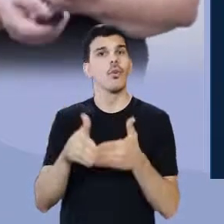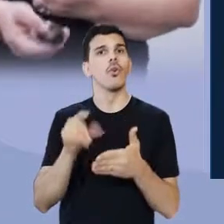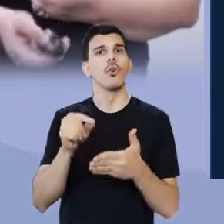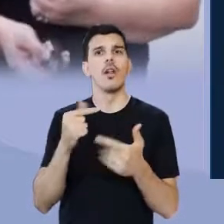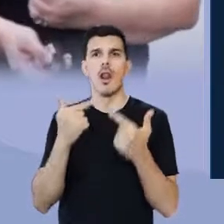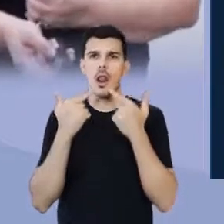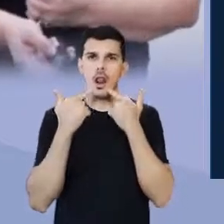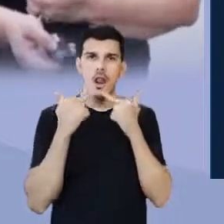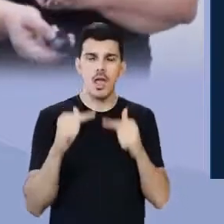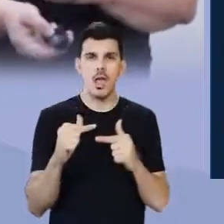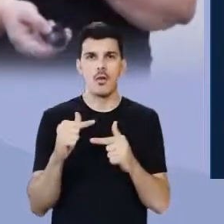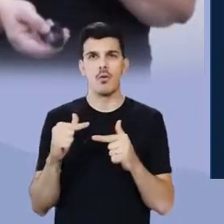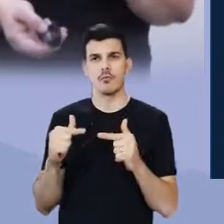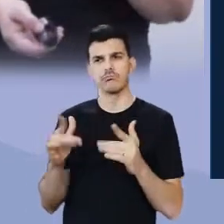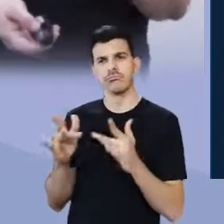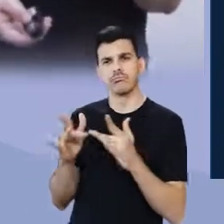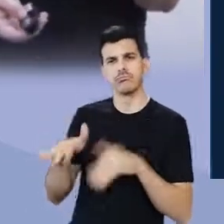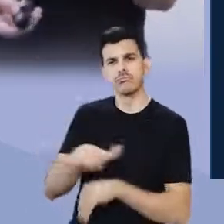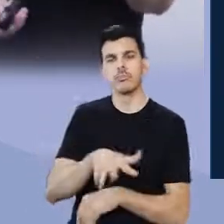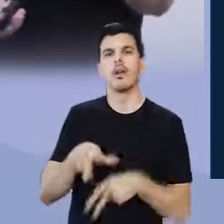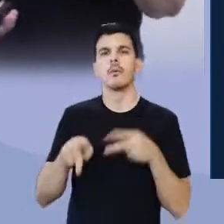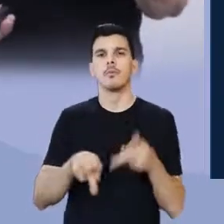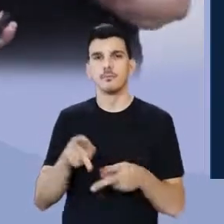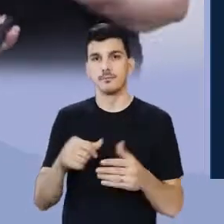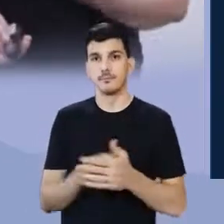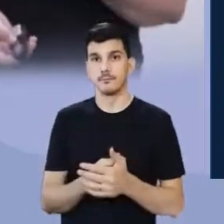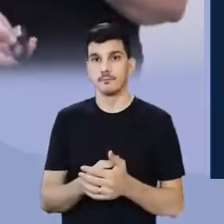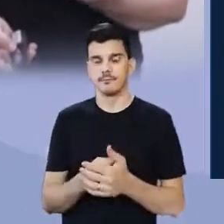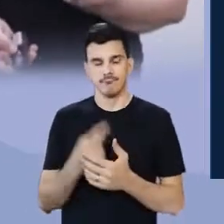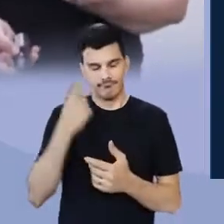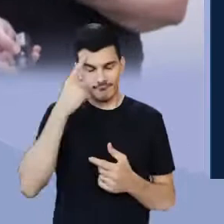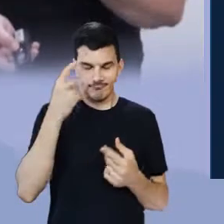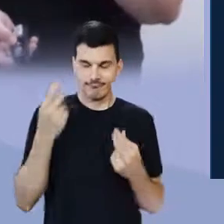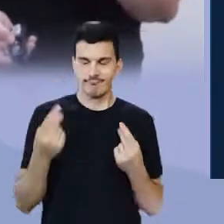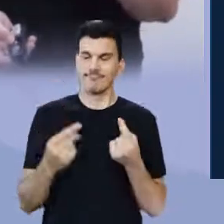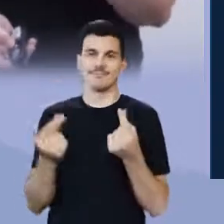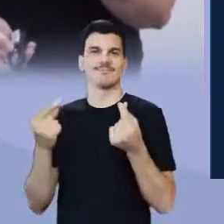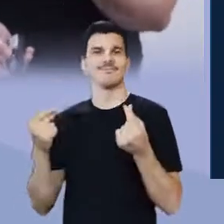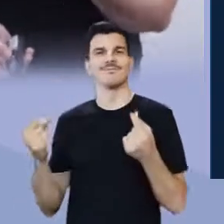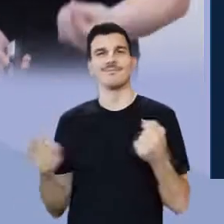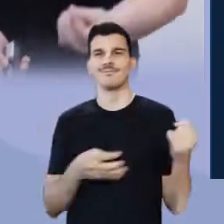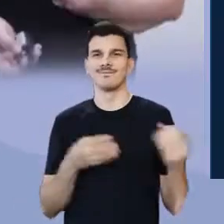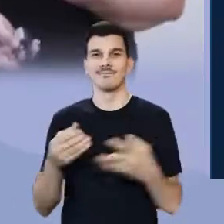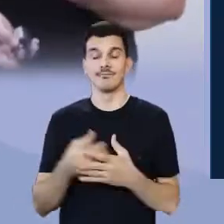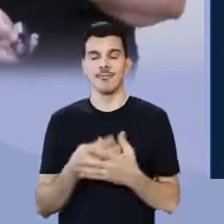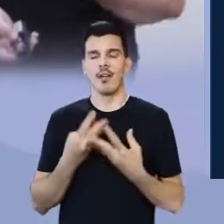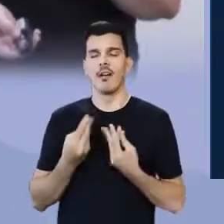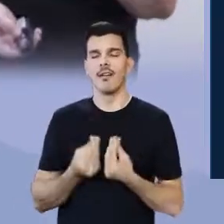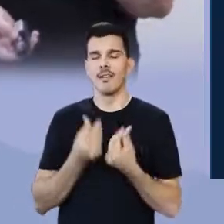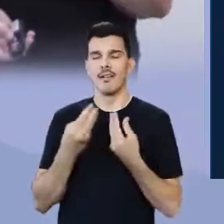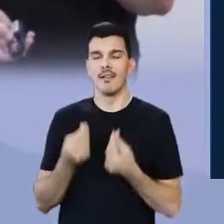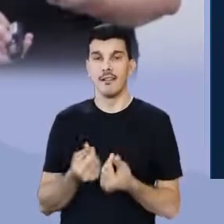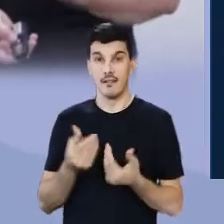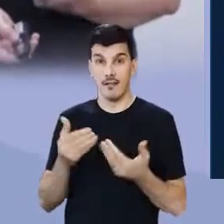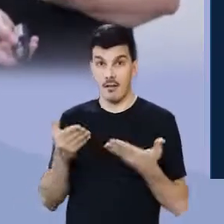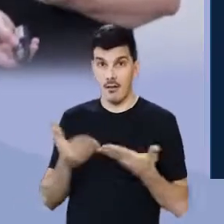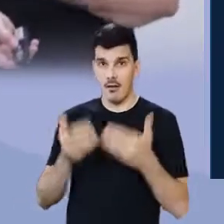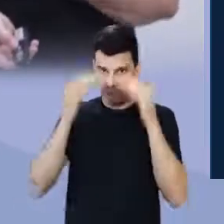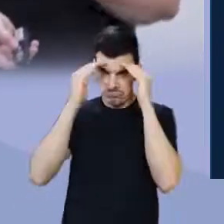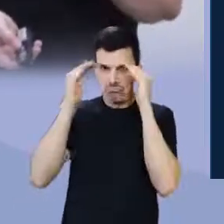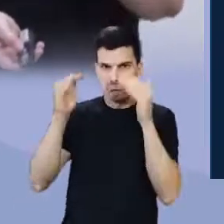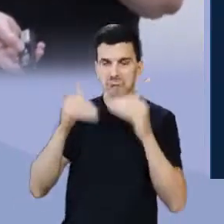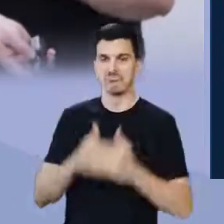a linguagem coloquial e muita criatividade, muita essência, um trabalho muito